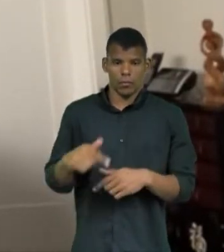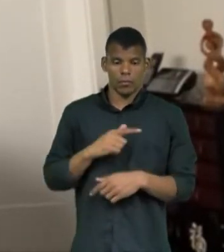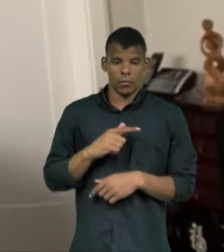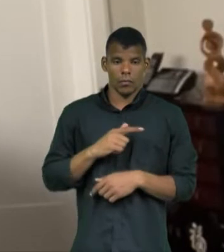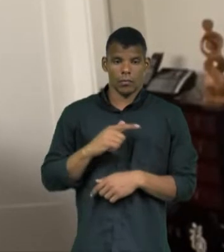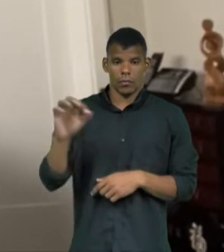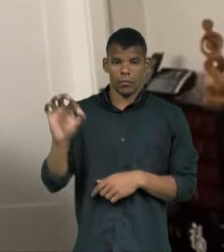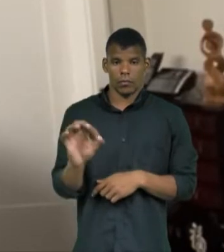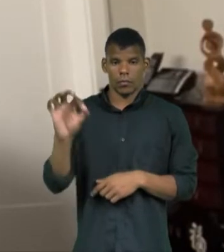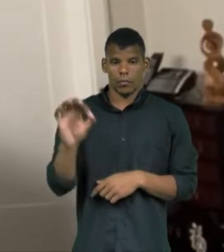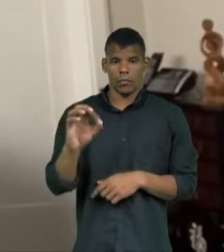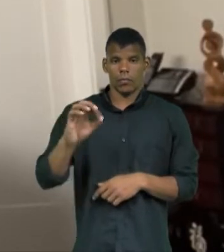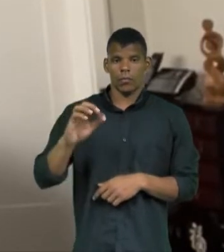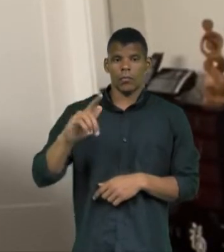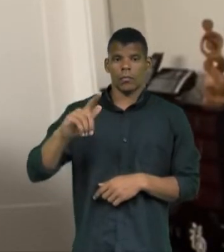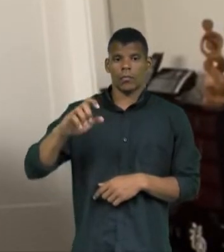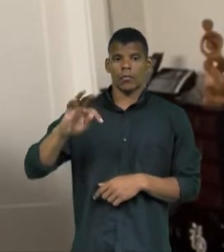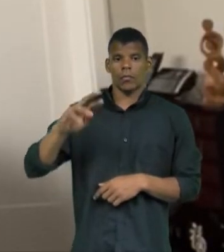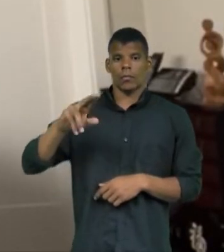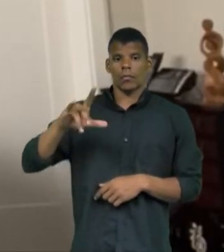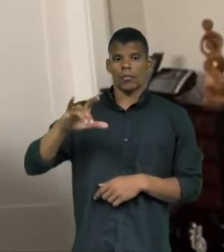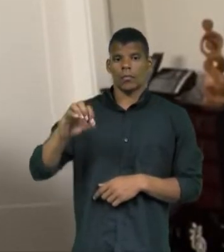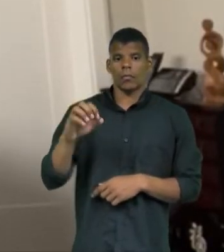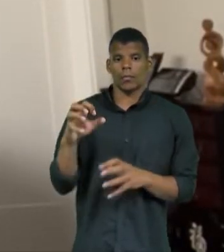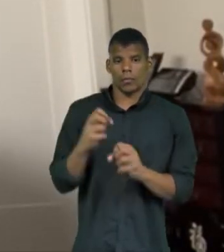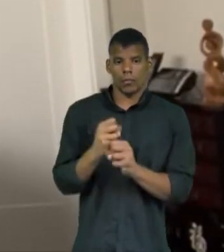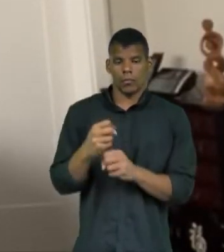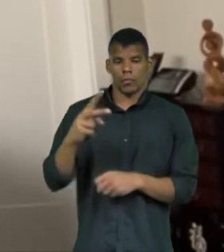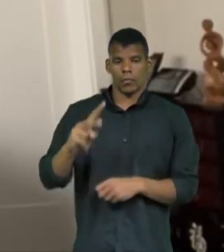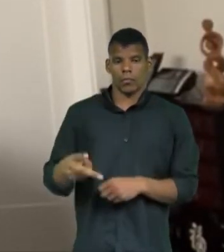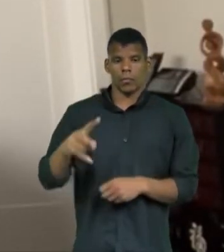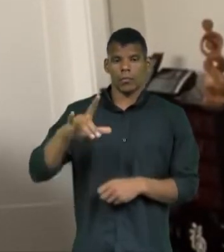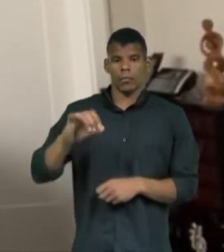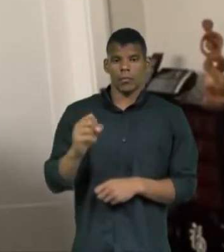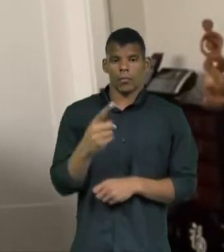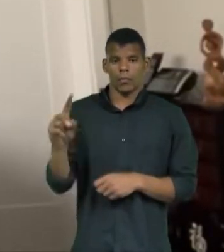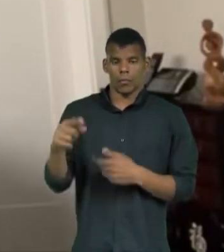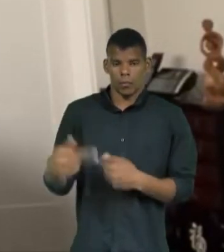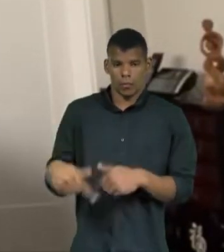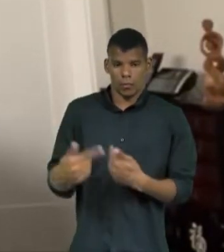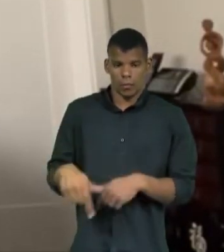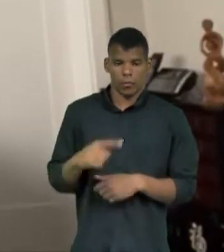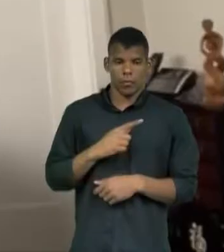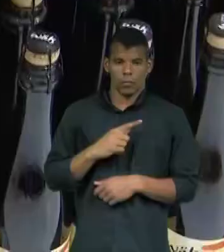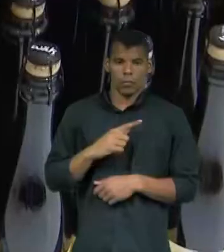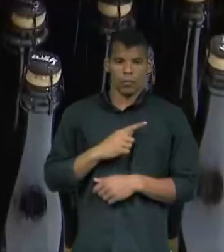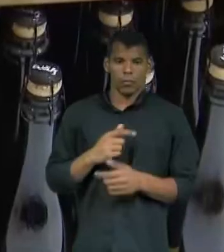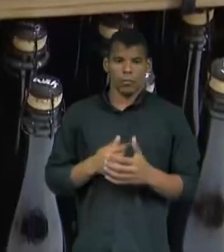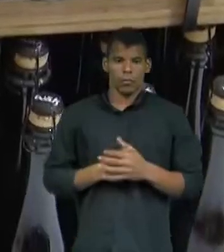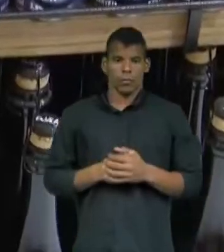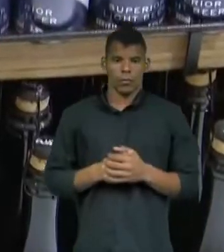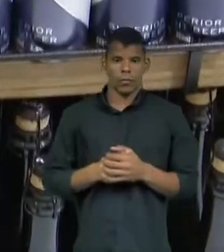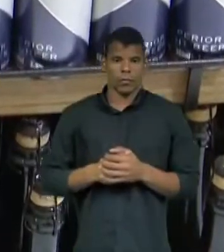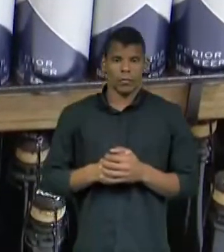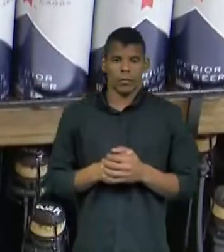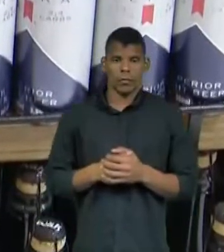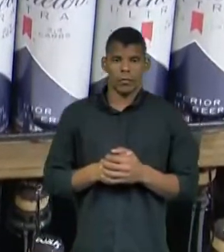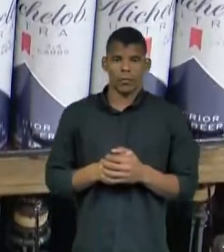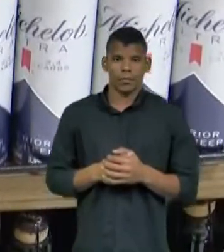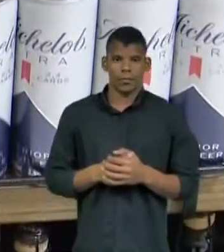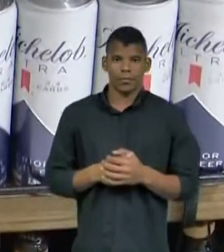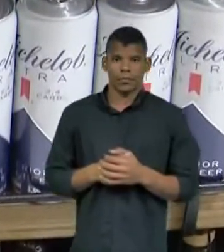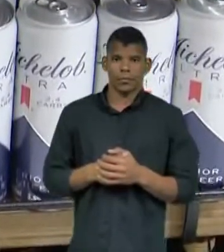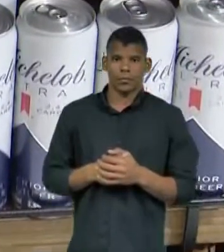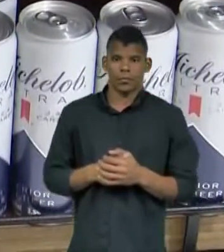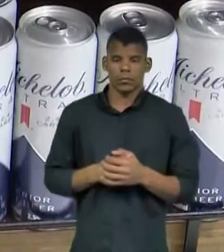Fundação Getúlio Vargas, mais de 2 milhões de postos de trabalho na cadeia produtiva. E o consumidor a cada dia se